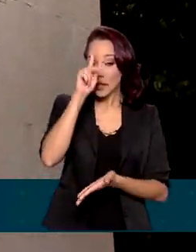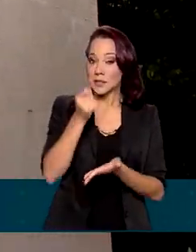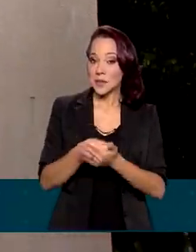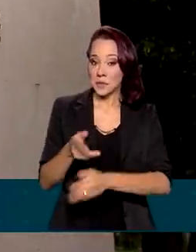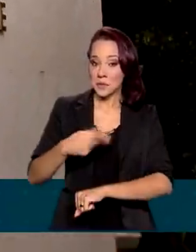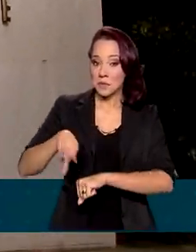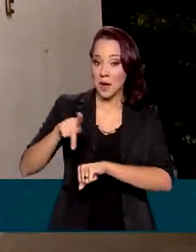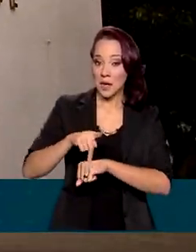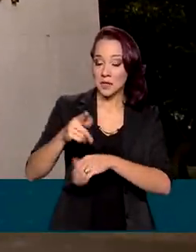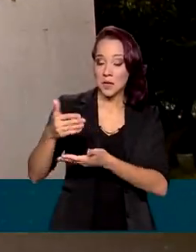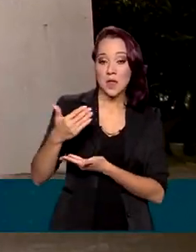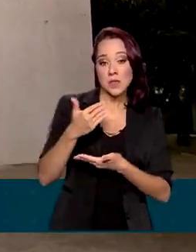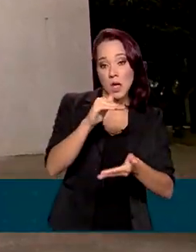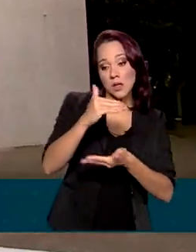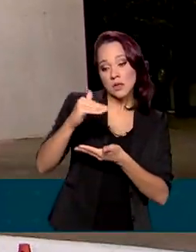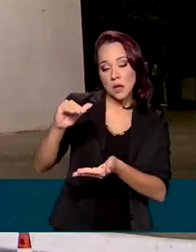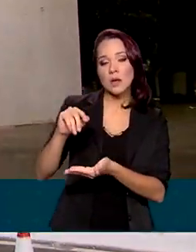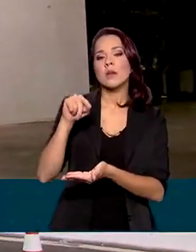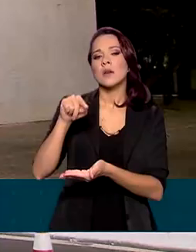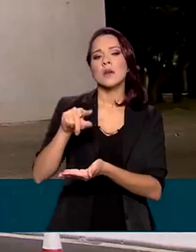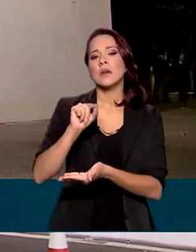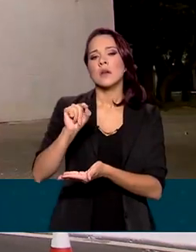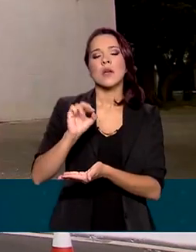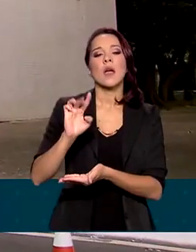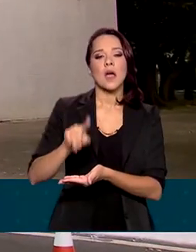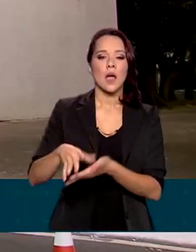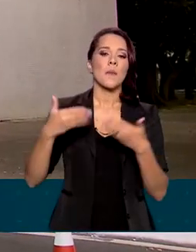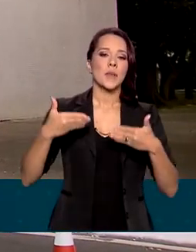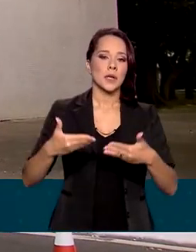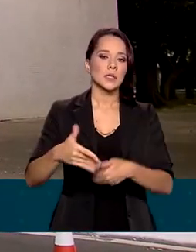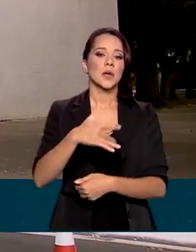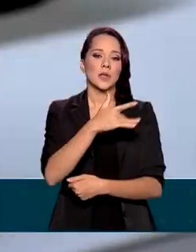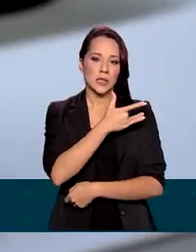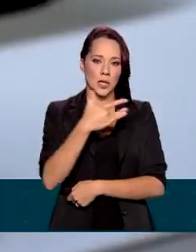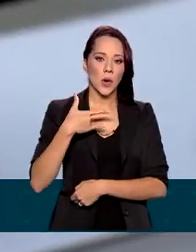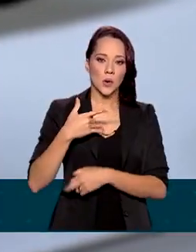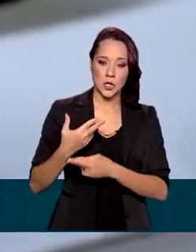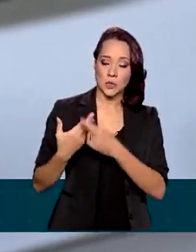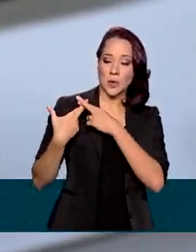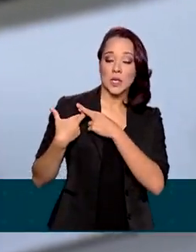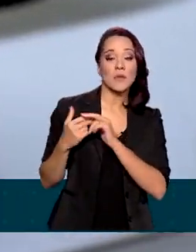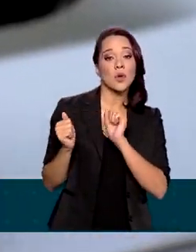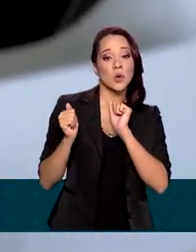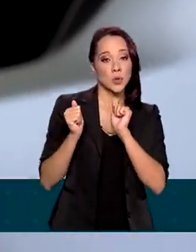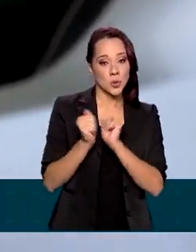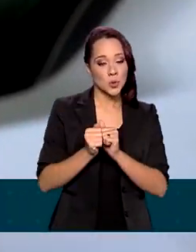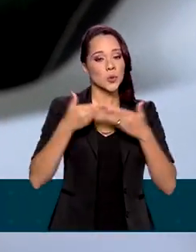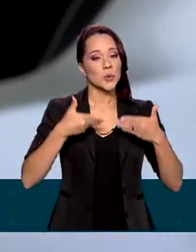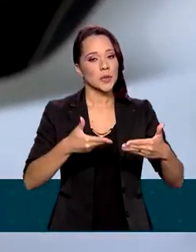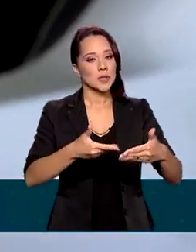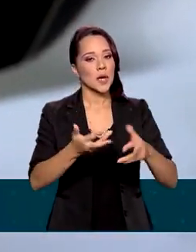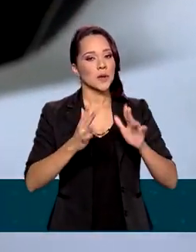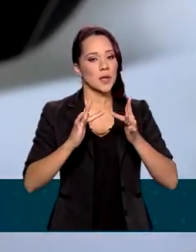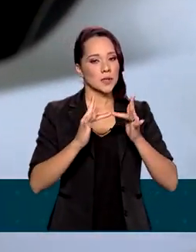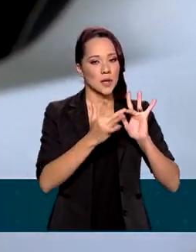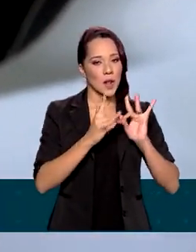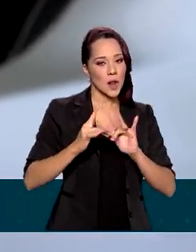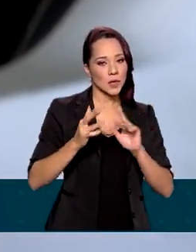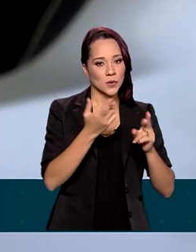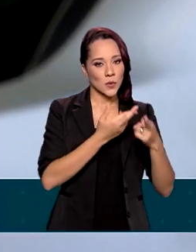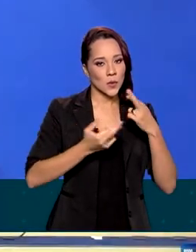que receberão as doses será tomada pelo Ministério da Saúde em conjunto com o Ministério das Relações